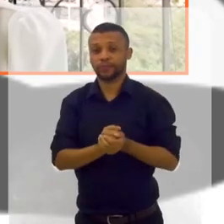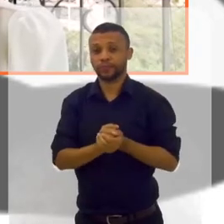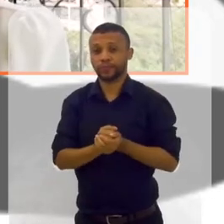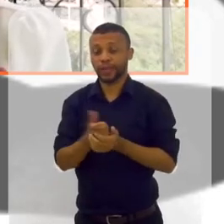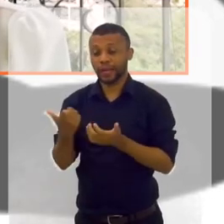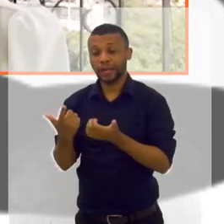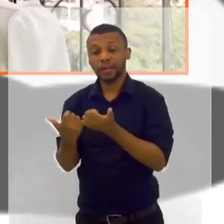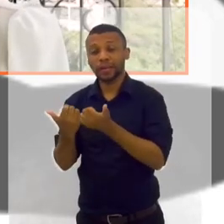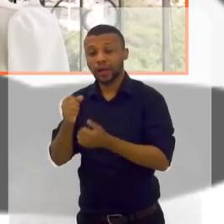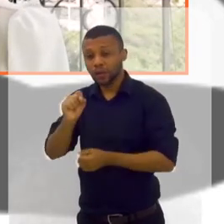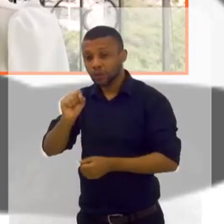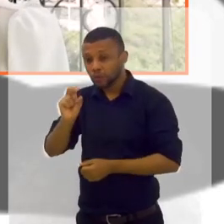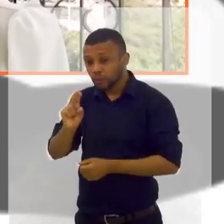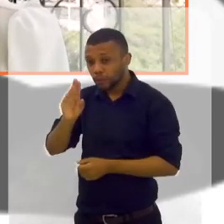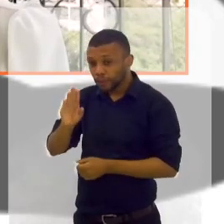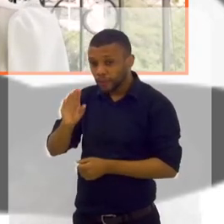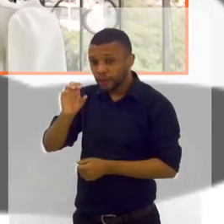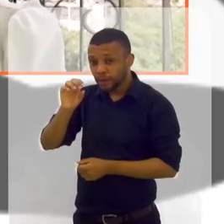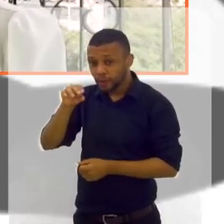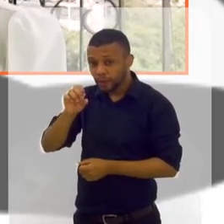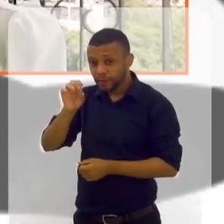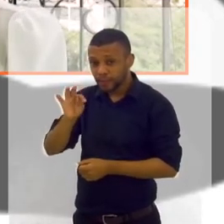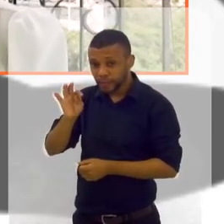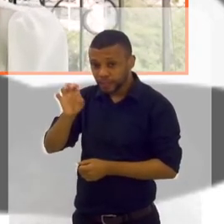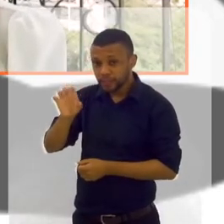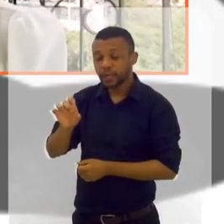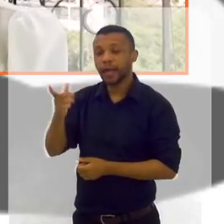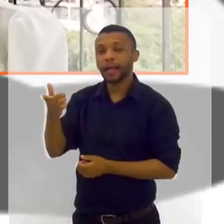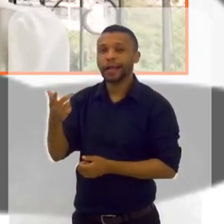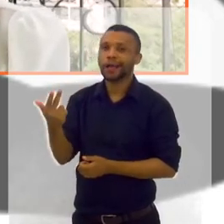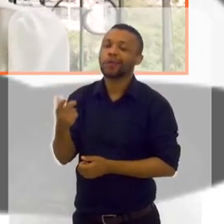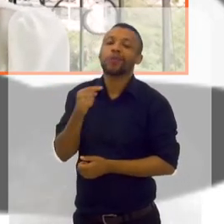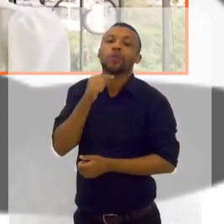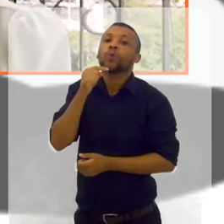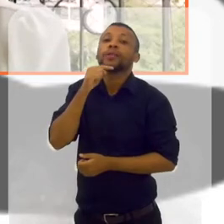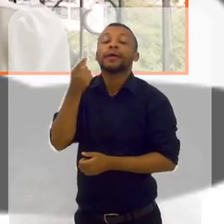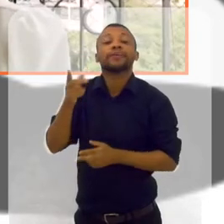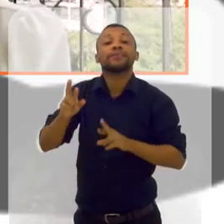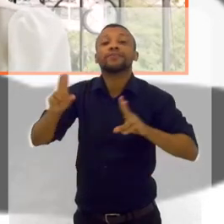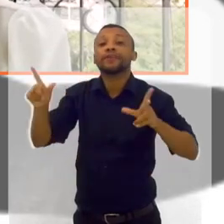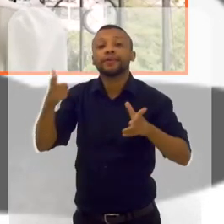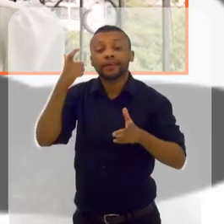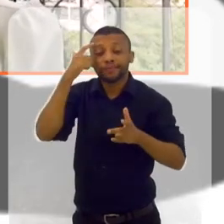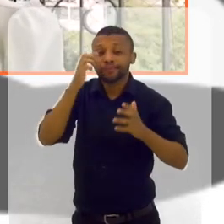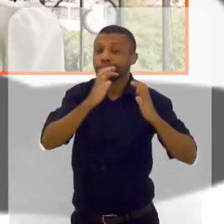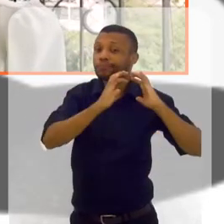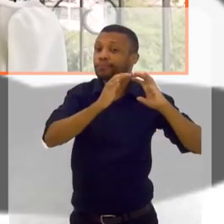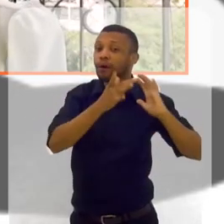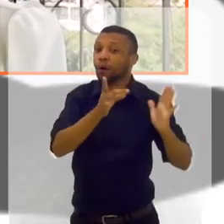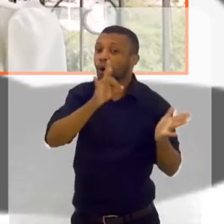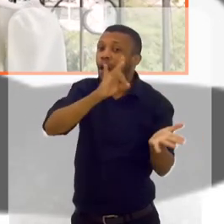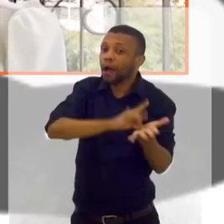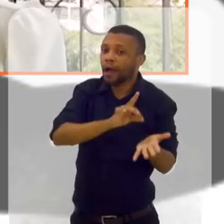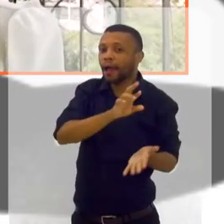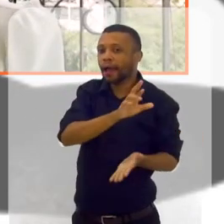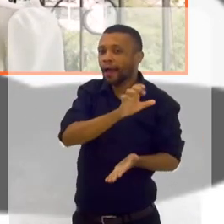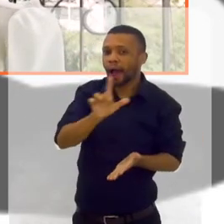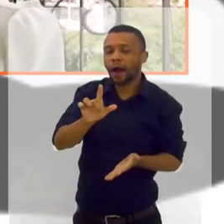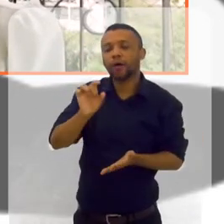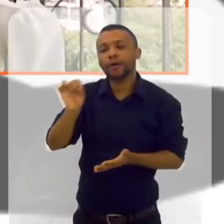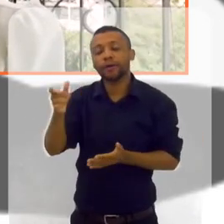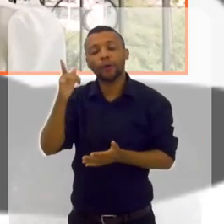ela não distingue o que é real do que é imaginário. Por isso que nós conseguimos acessar essas memórias e ressignificar esse momento. E nós temos a mente